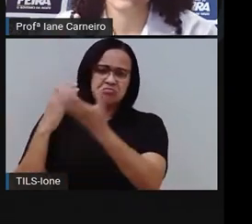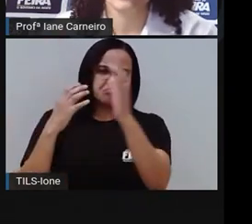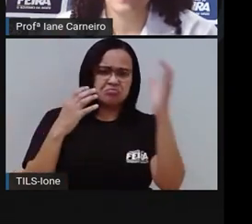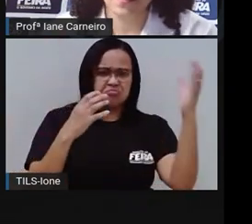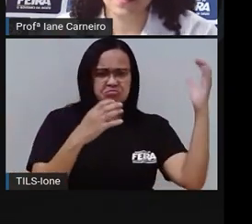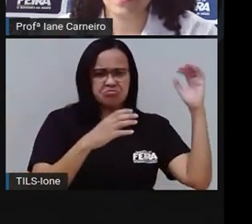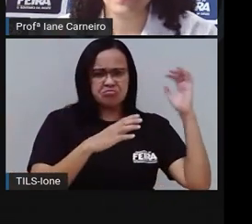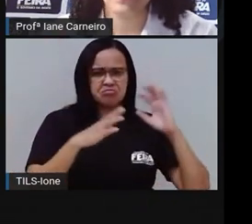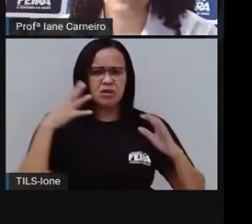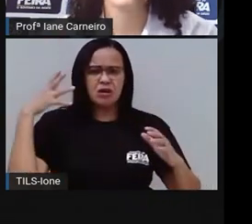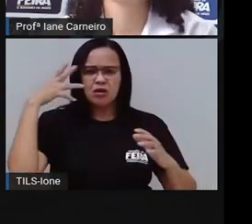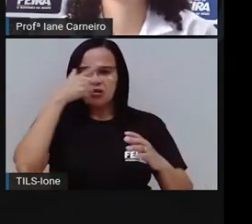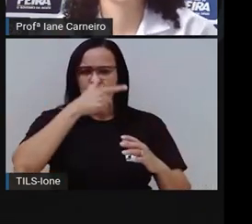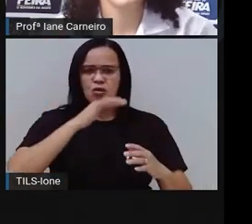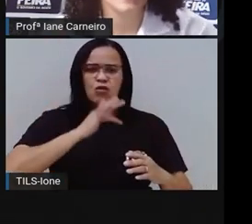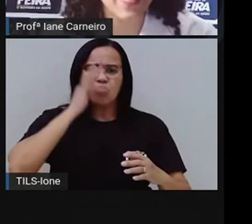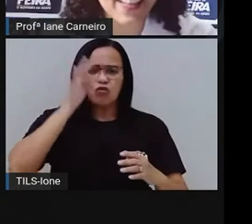acho.